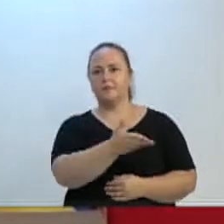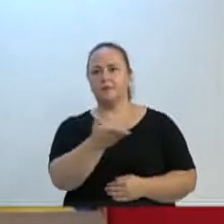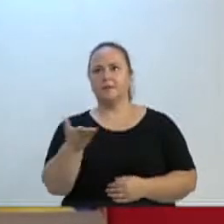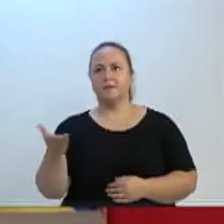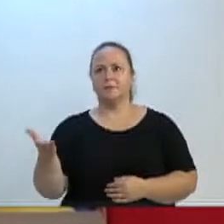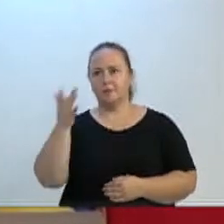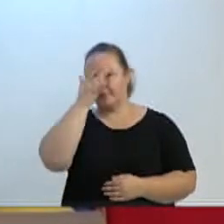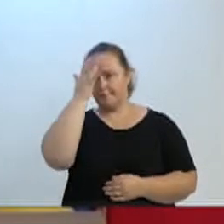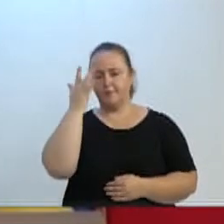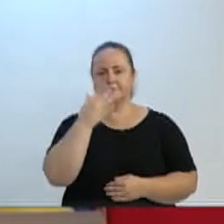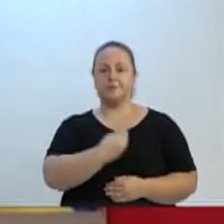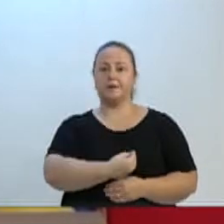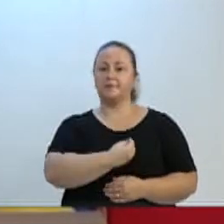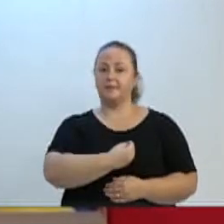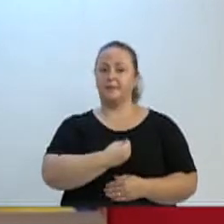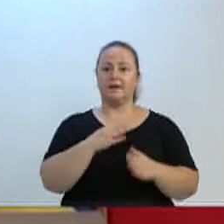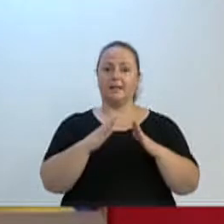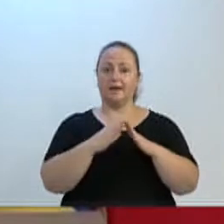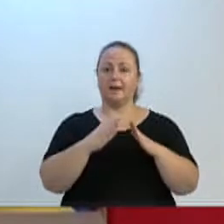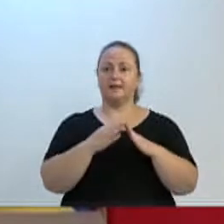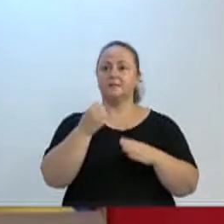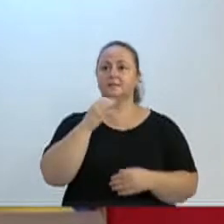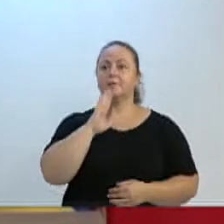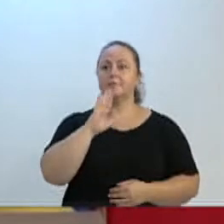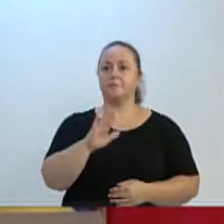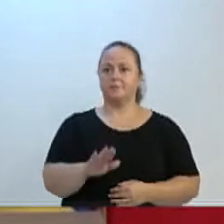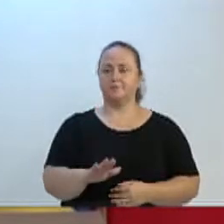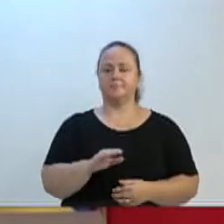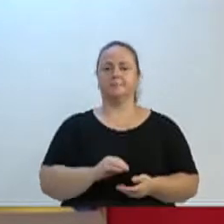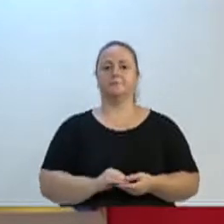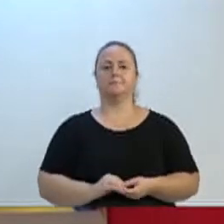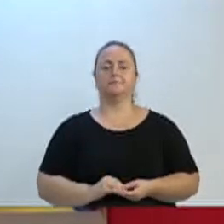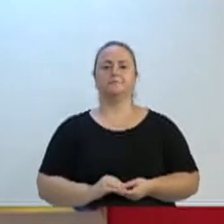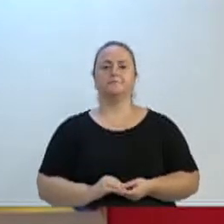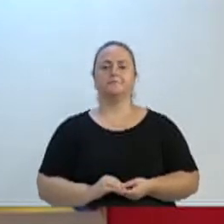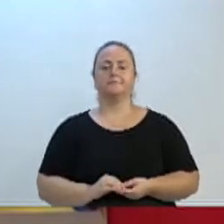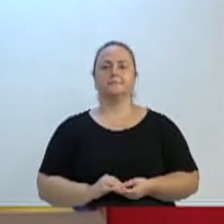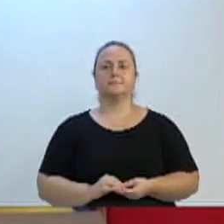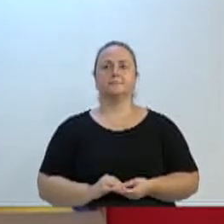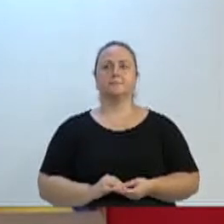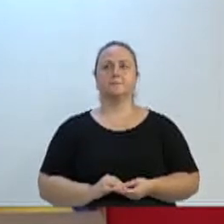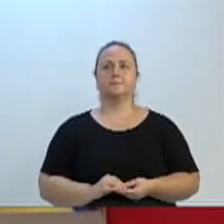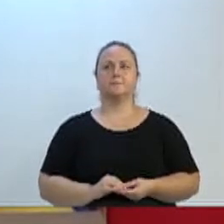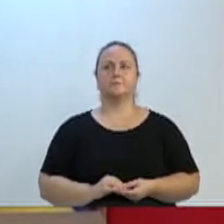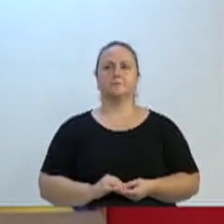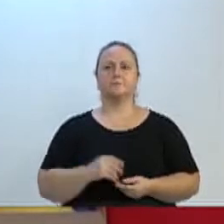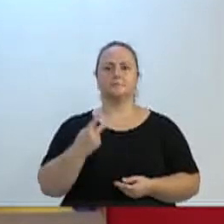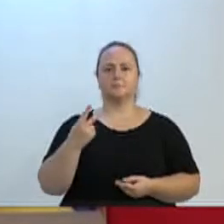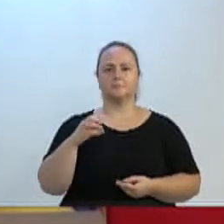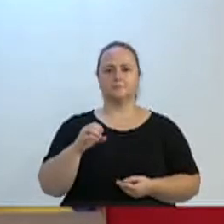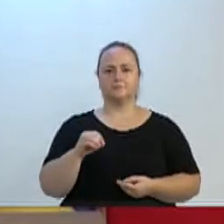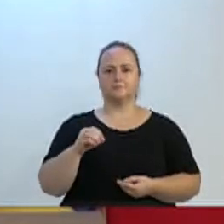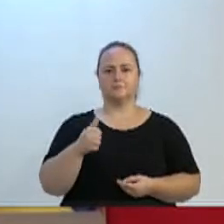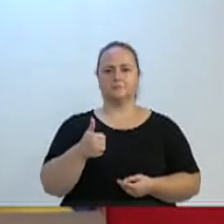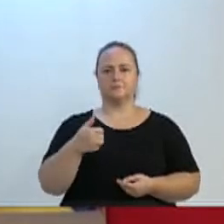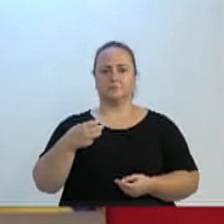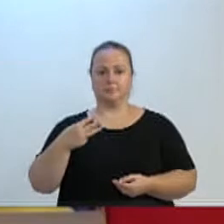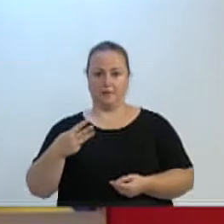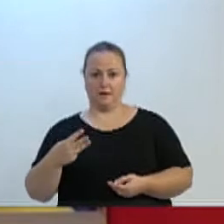que assistam em casa, uma boa tarde. Primeiro, quero lhe dizer que em 2013, quando eu assumi a primeira